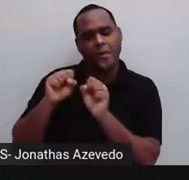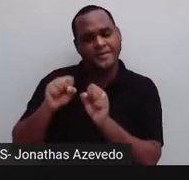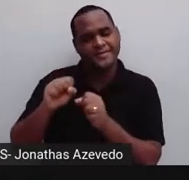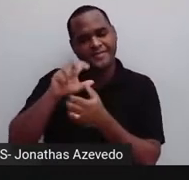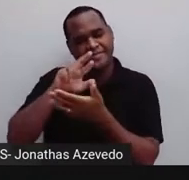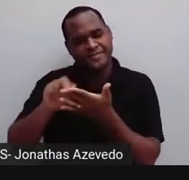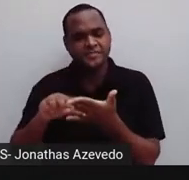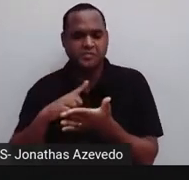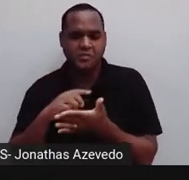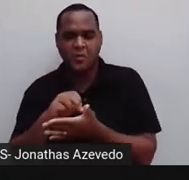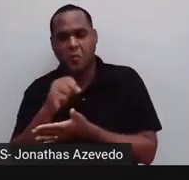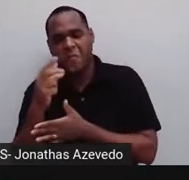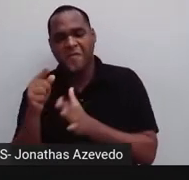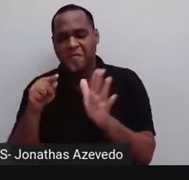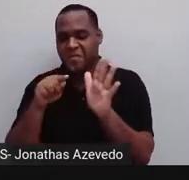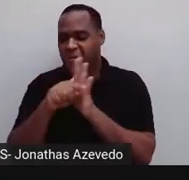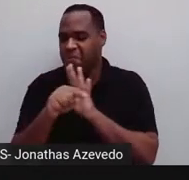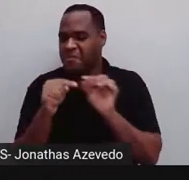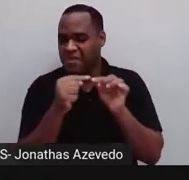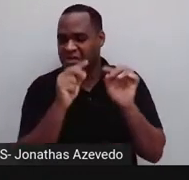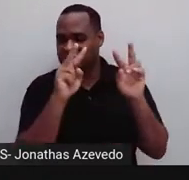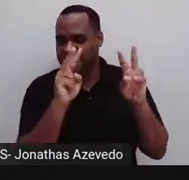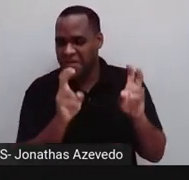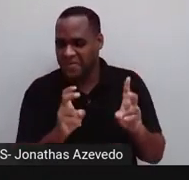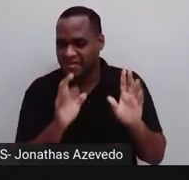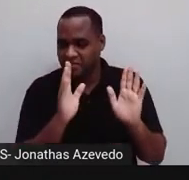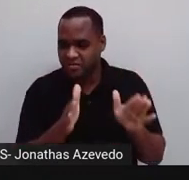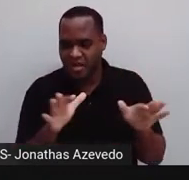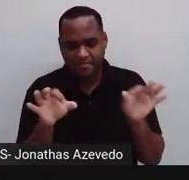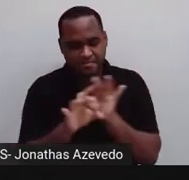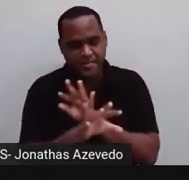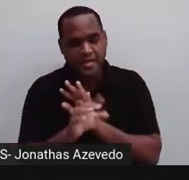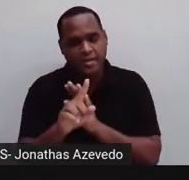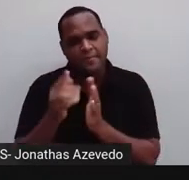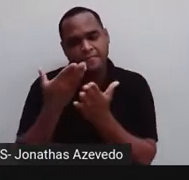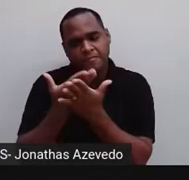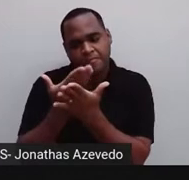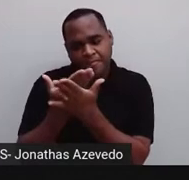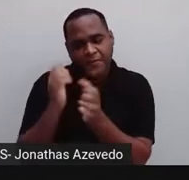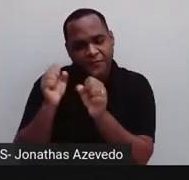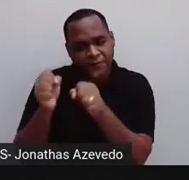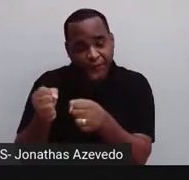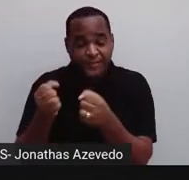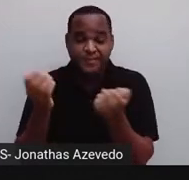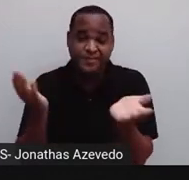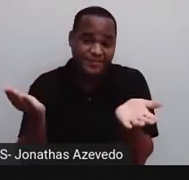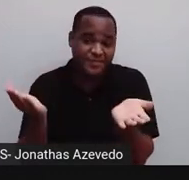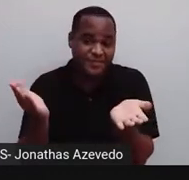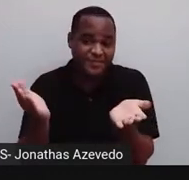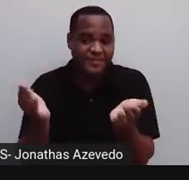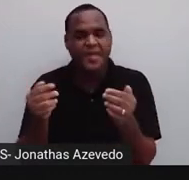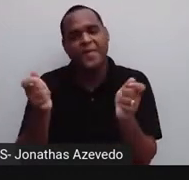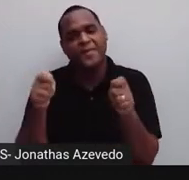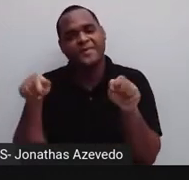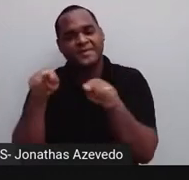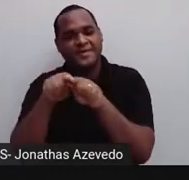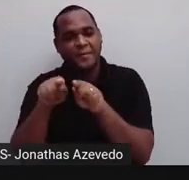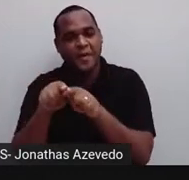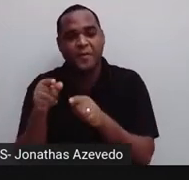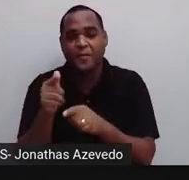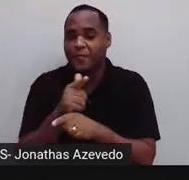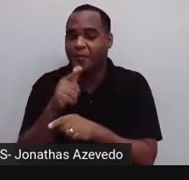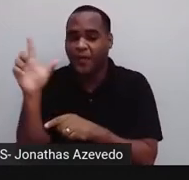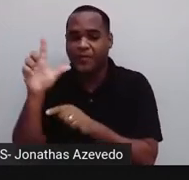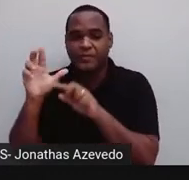uma pergunta com o tema que a gente tinha acabado de estudar, certo? Também aí, um outro momento